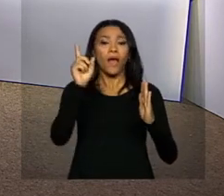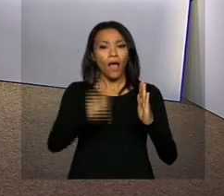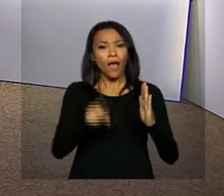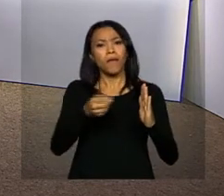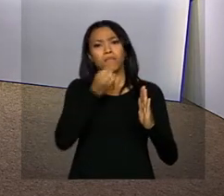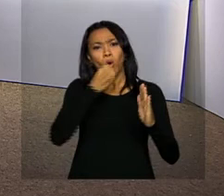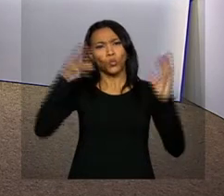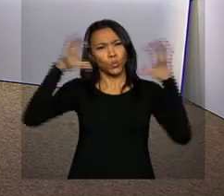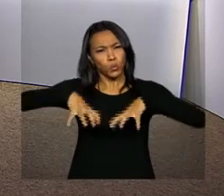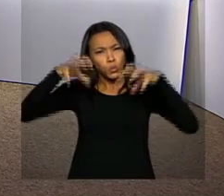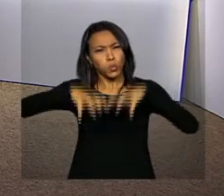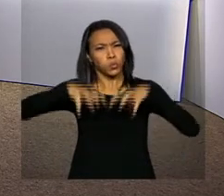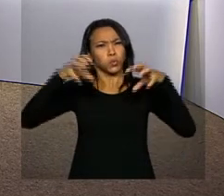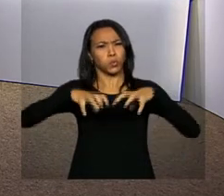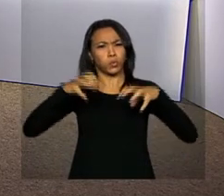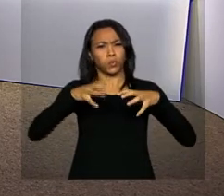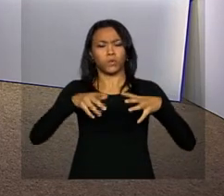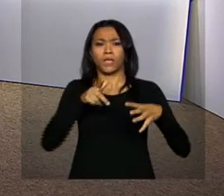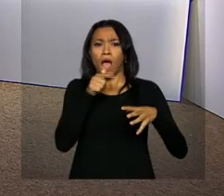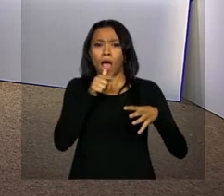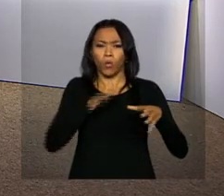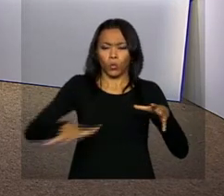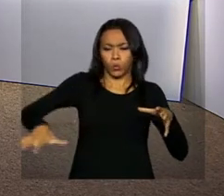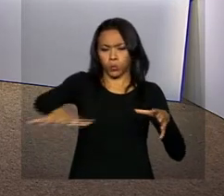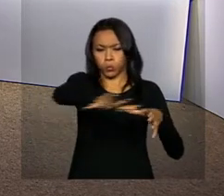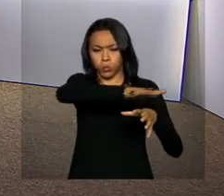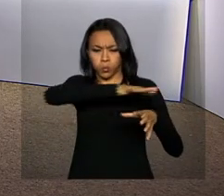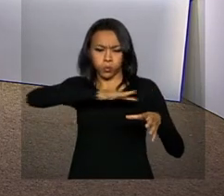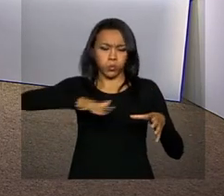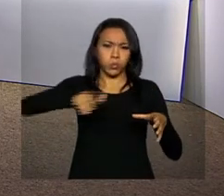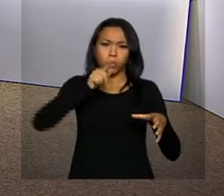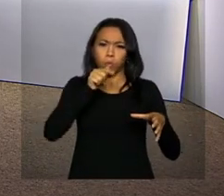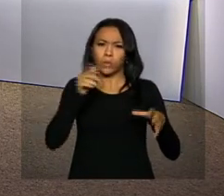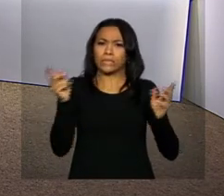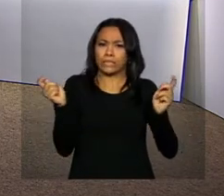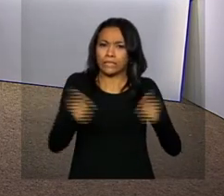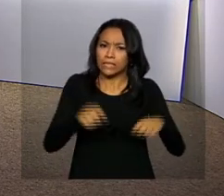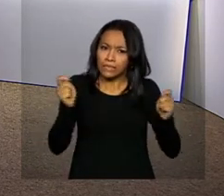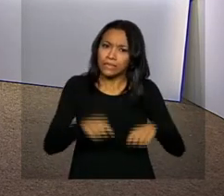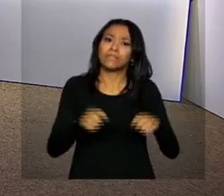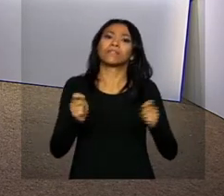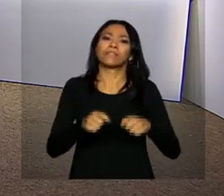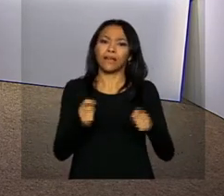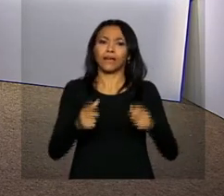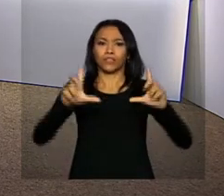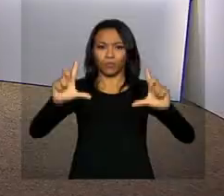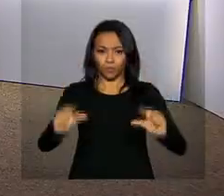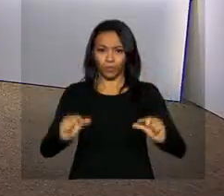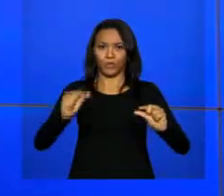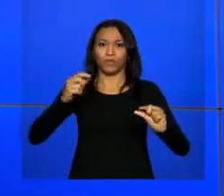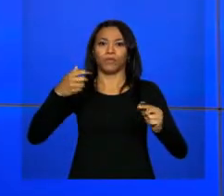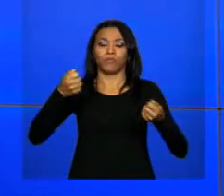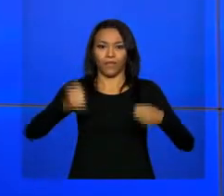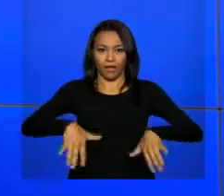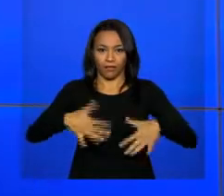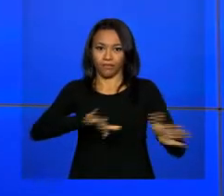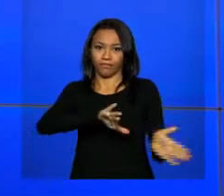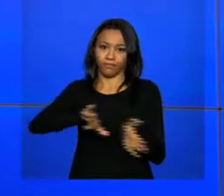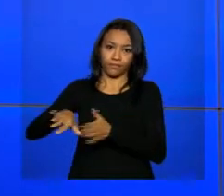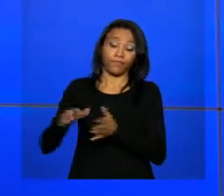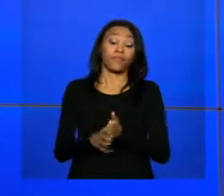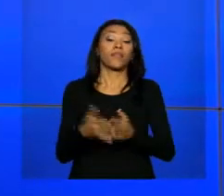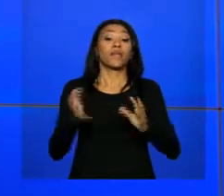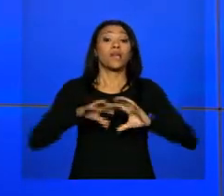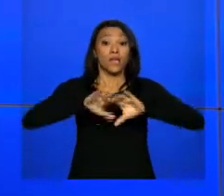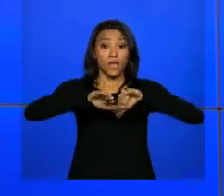índices de chuvas, os reservatórios estão cheios e os custos para produzir a energia diminuem. Estádios vão ter